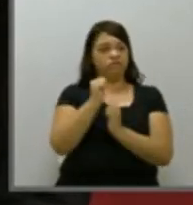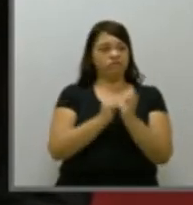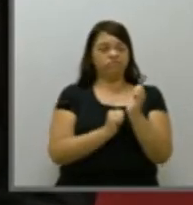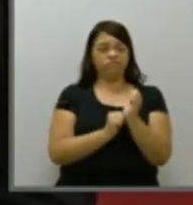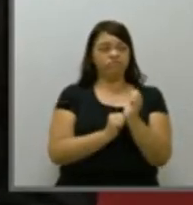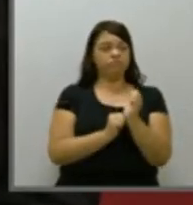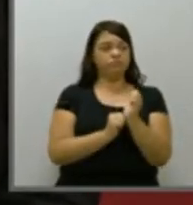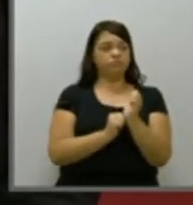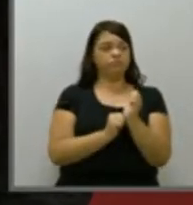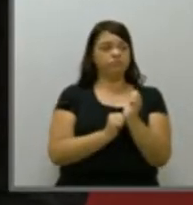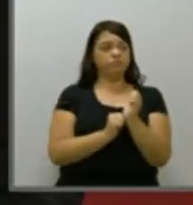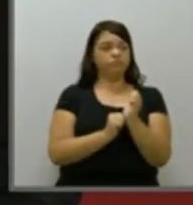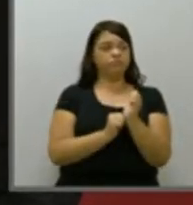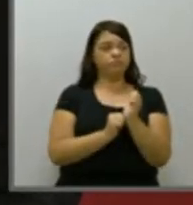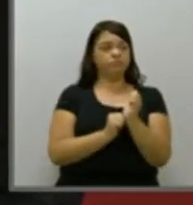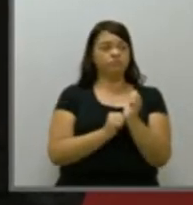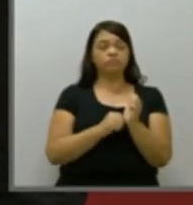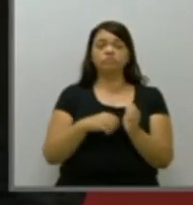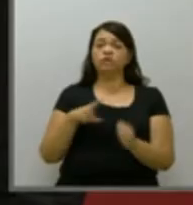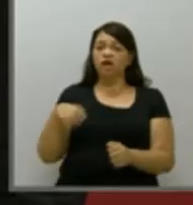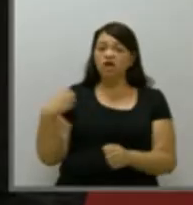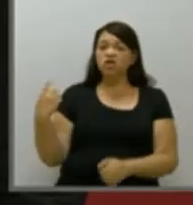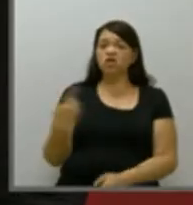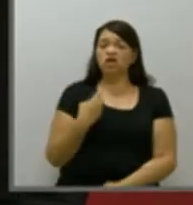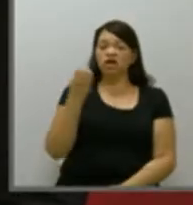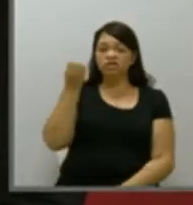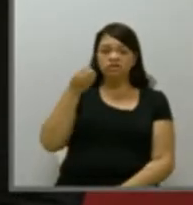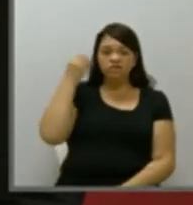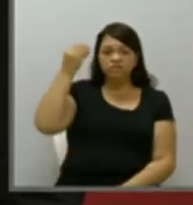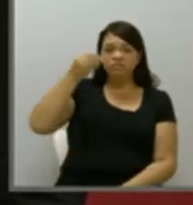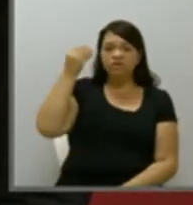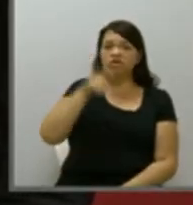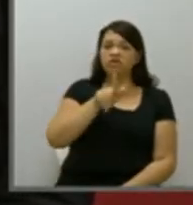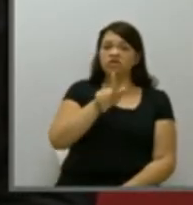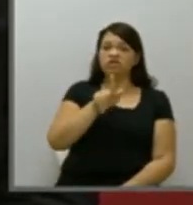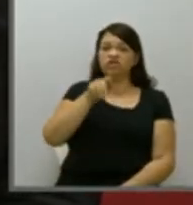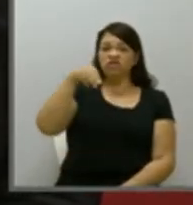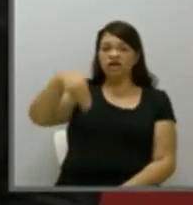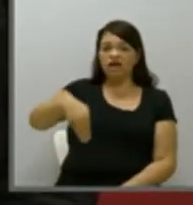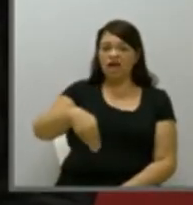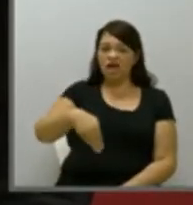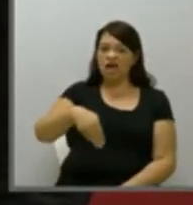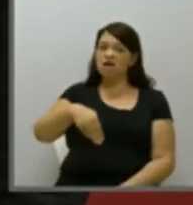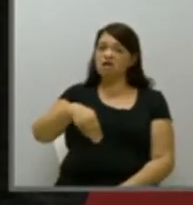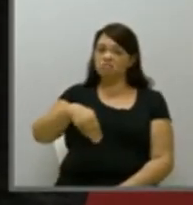Como a nossa experiência foi levar a General Motors para a Gravataí,